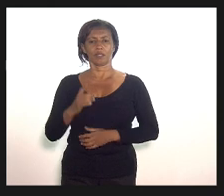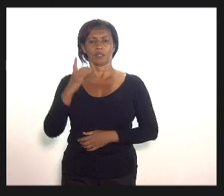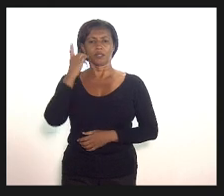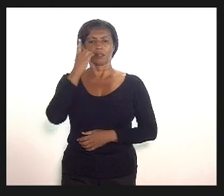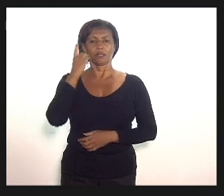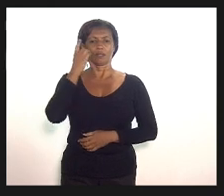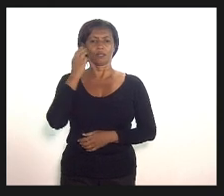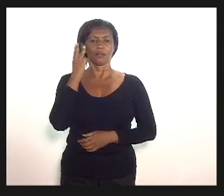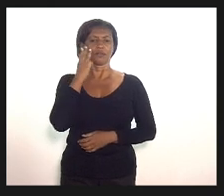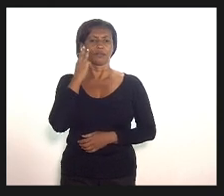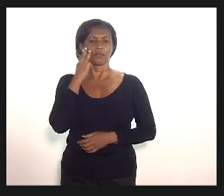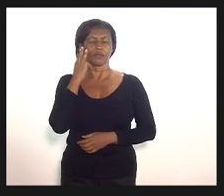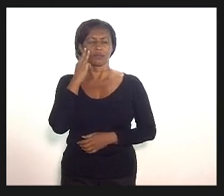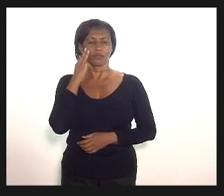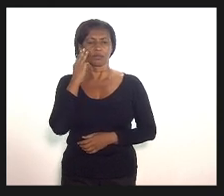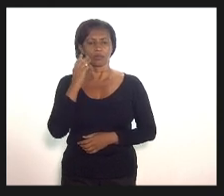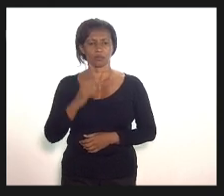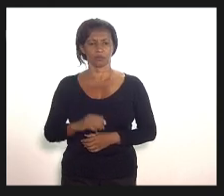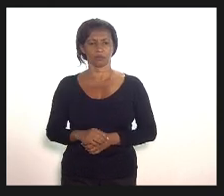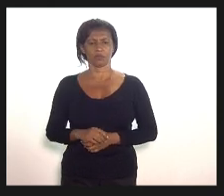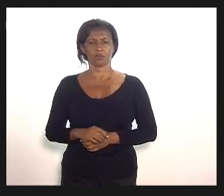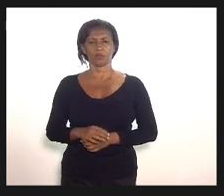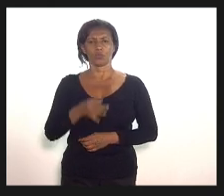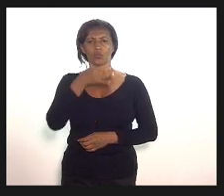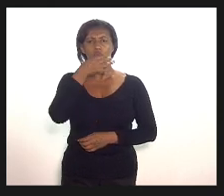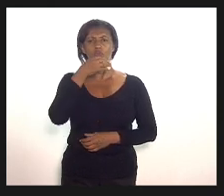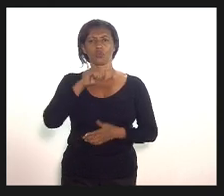deputado Valdeck fecha o seu som